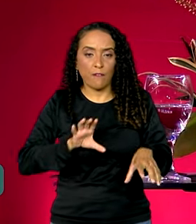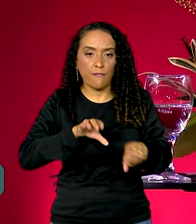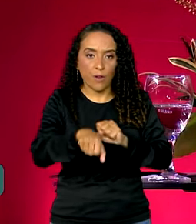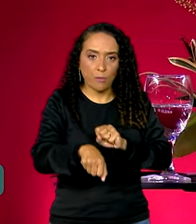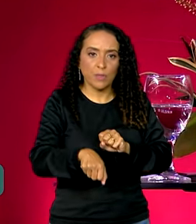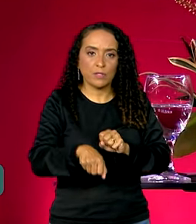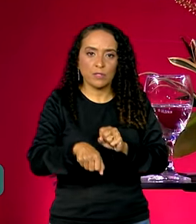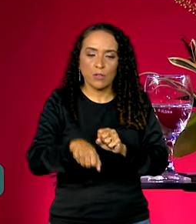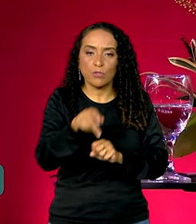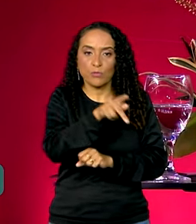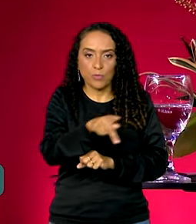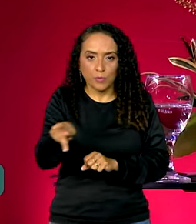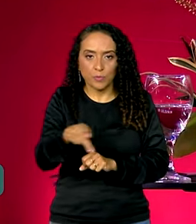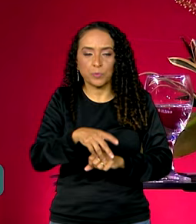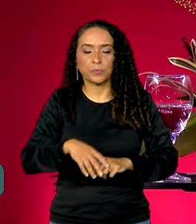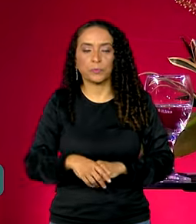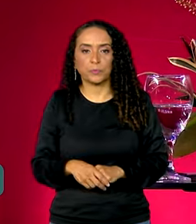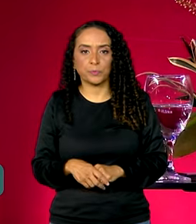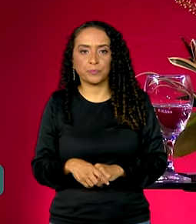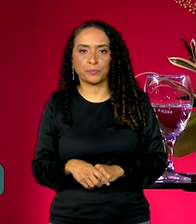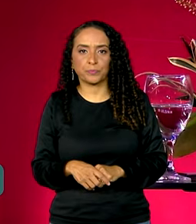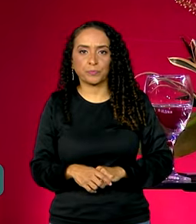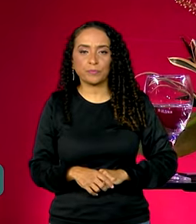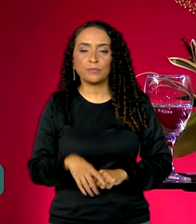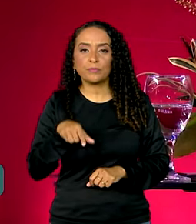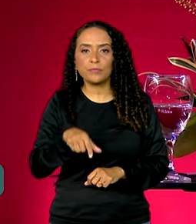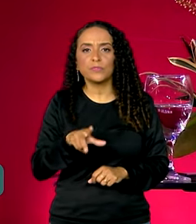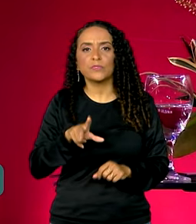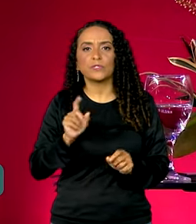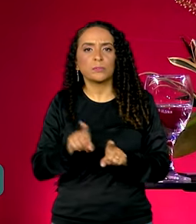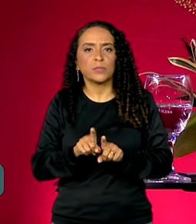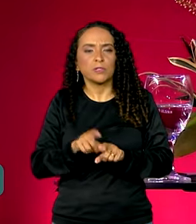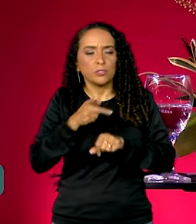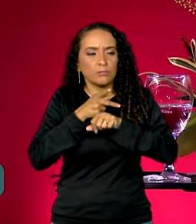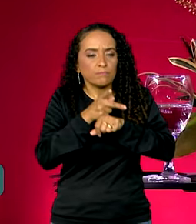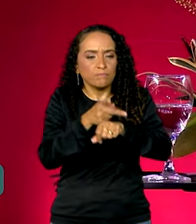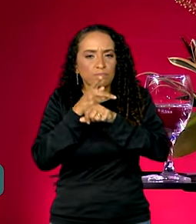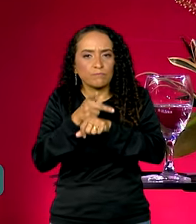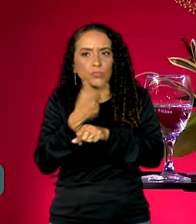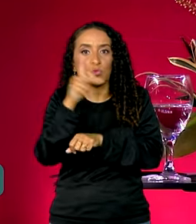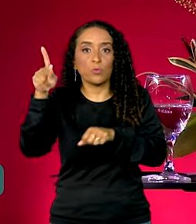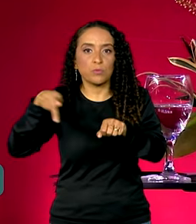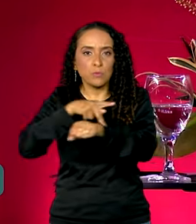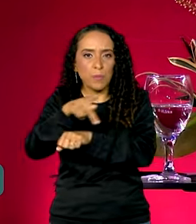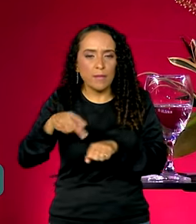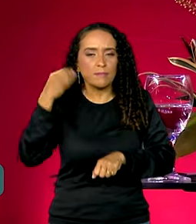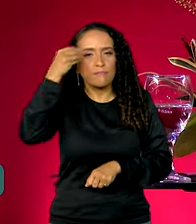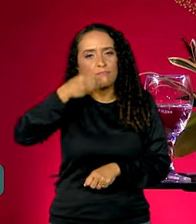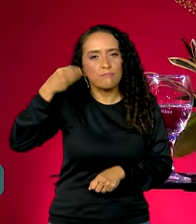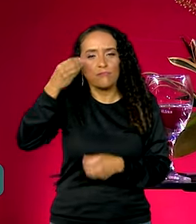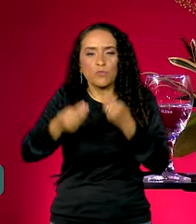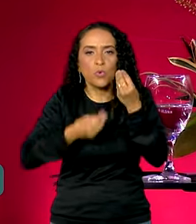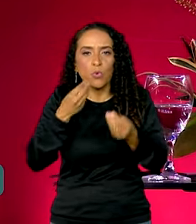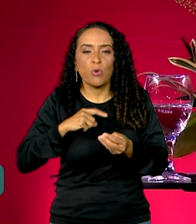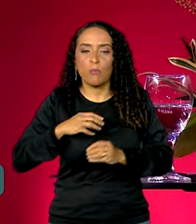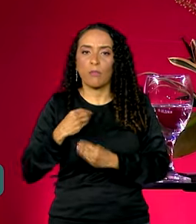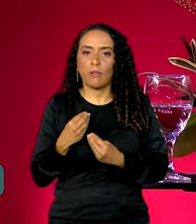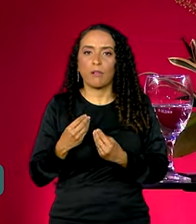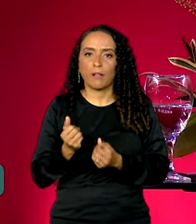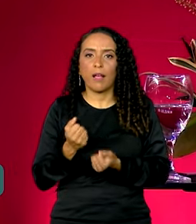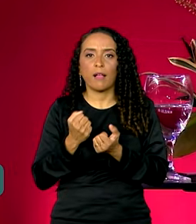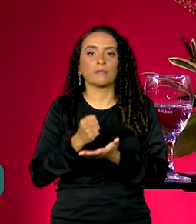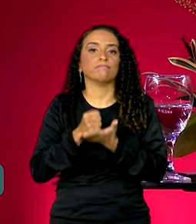inicial de professores. Isso nós fomos buscar experiências de outros países que dão bolsas logo como